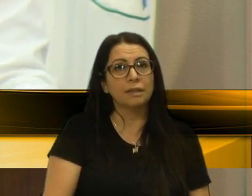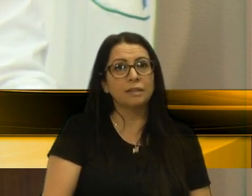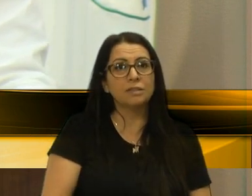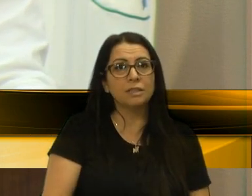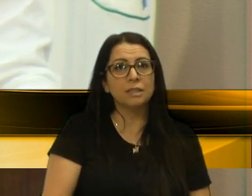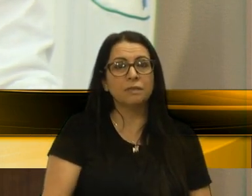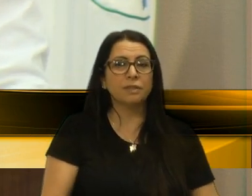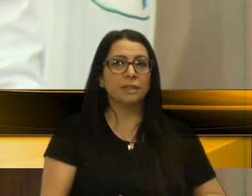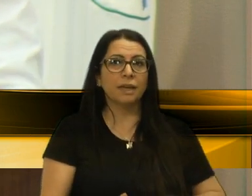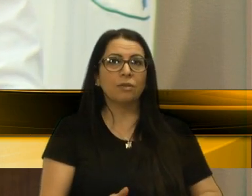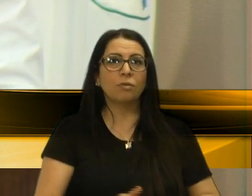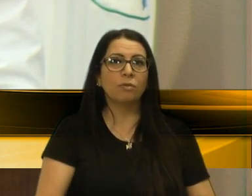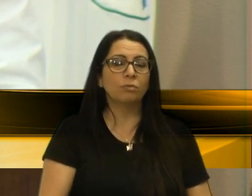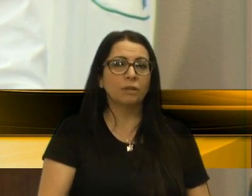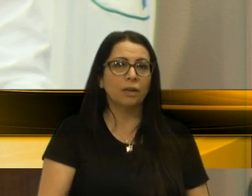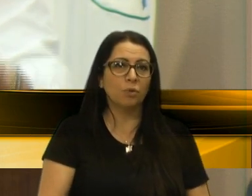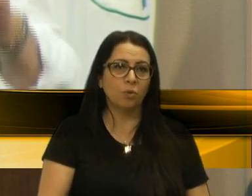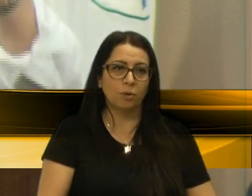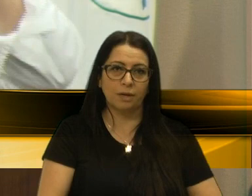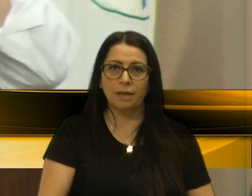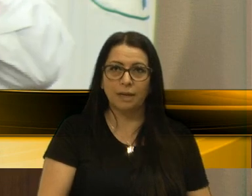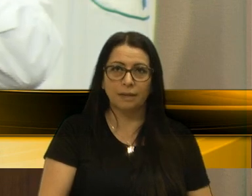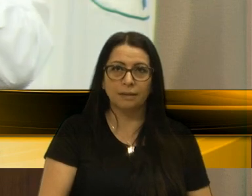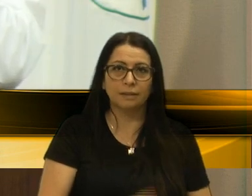estradas de ligação no município.